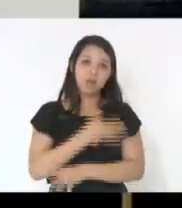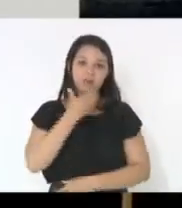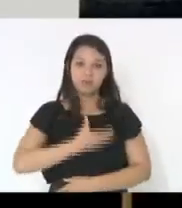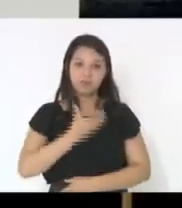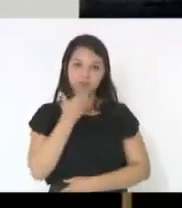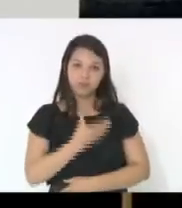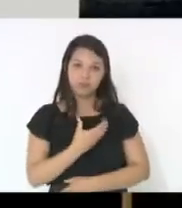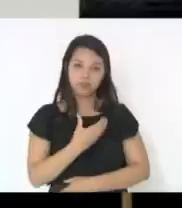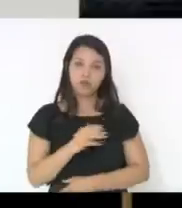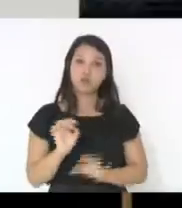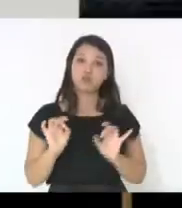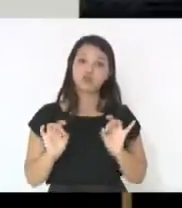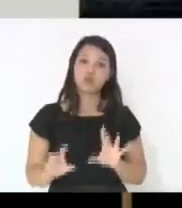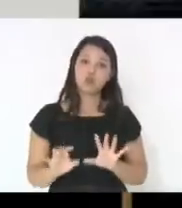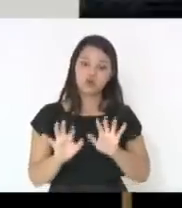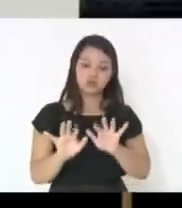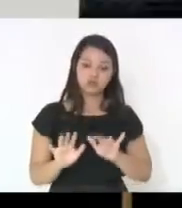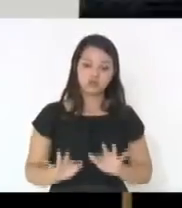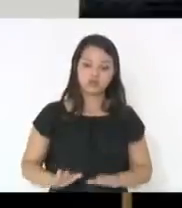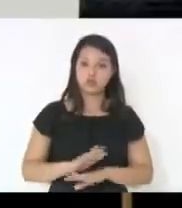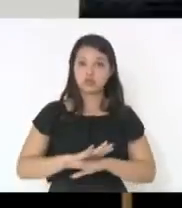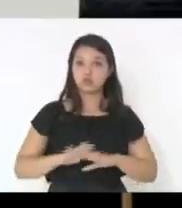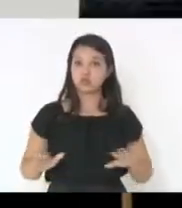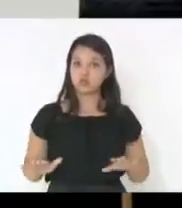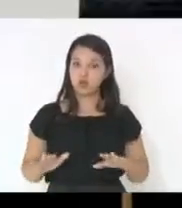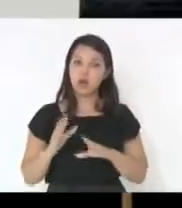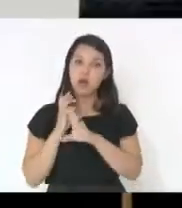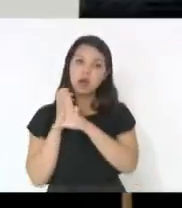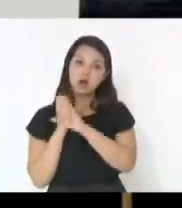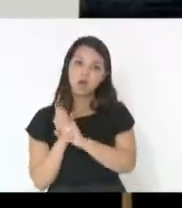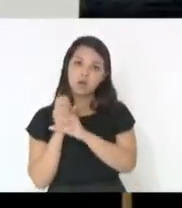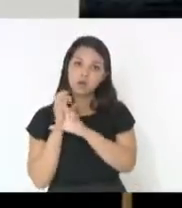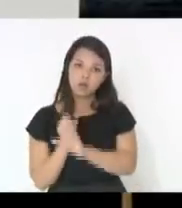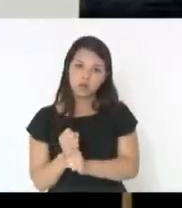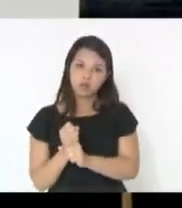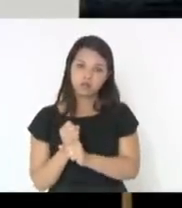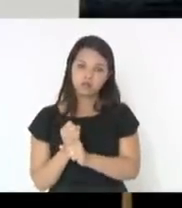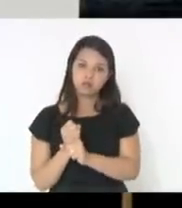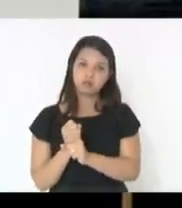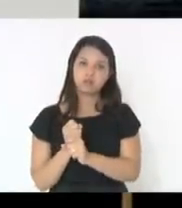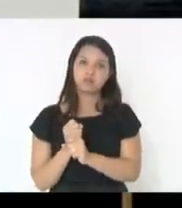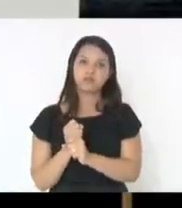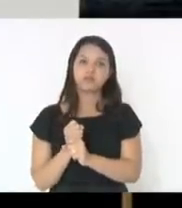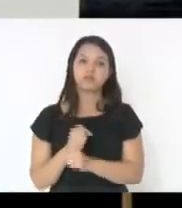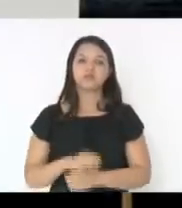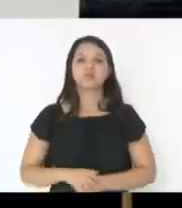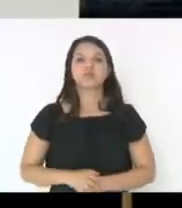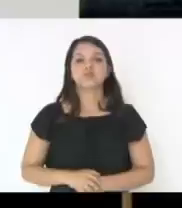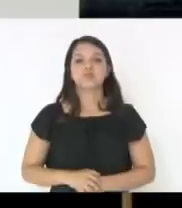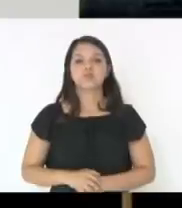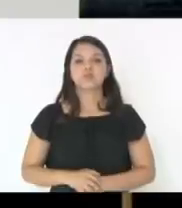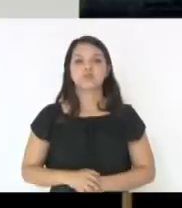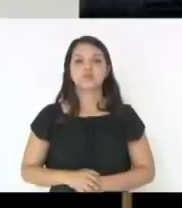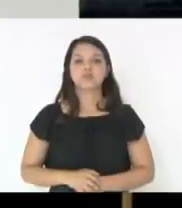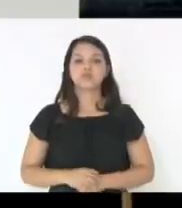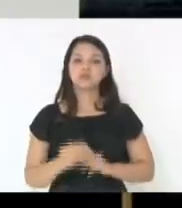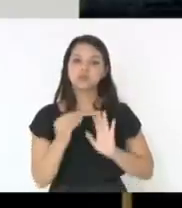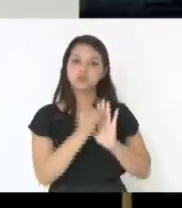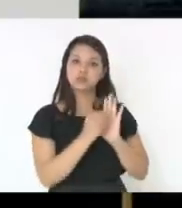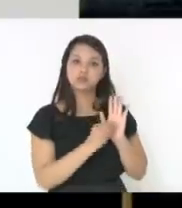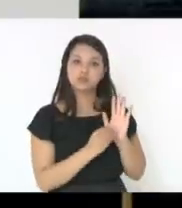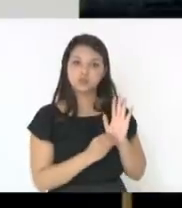escritural, contábil. É apenas calculado aquilo que é empenhado